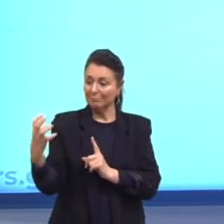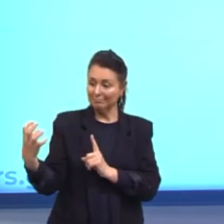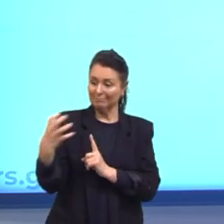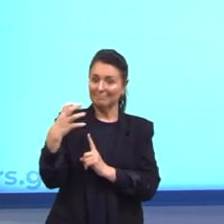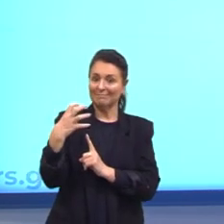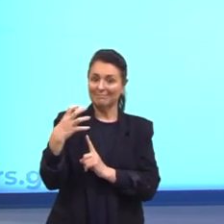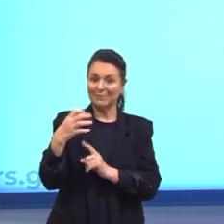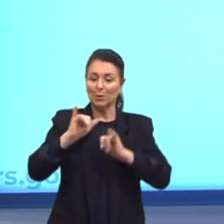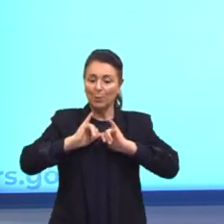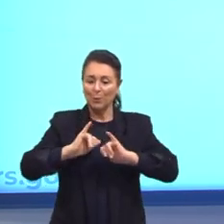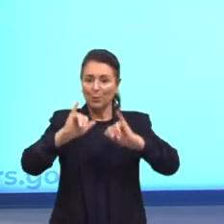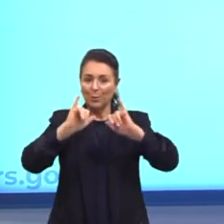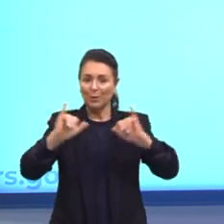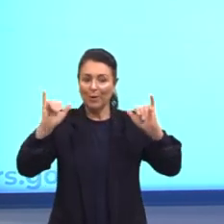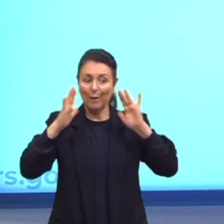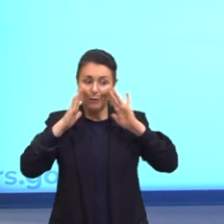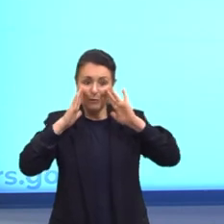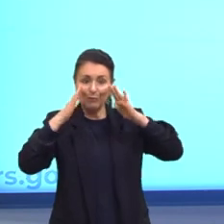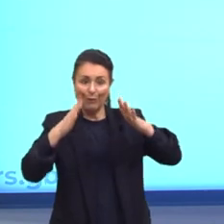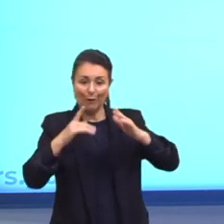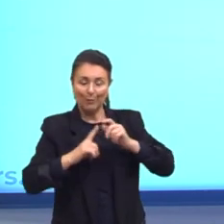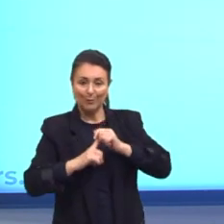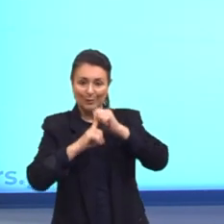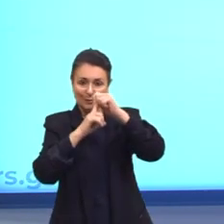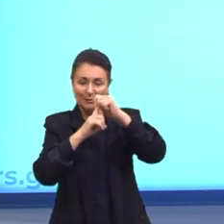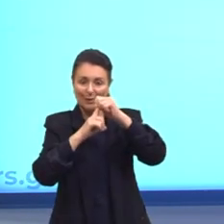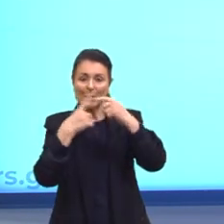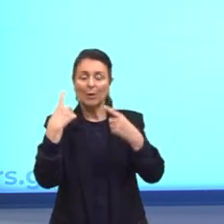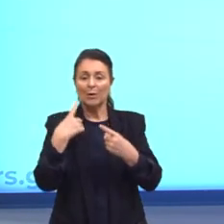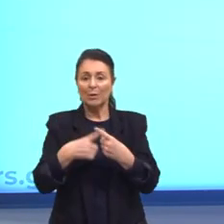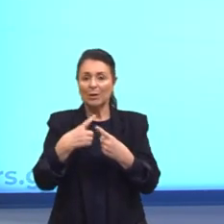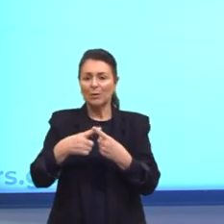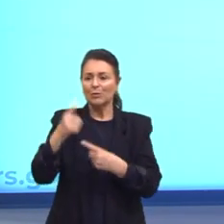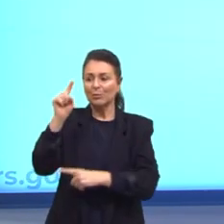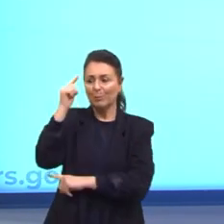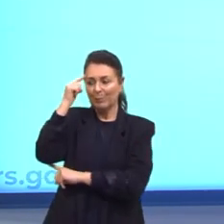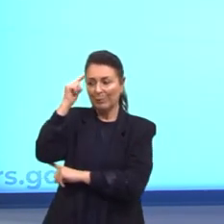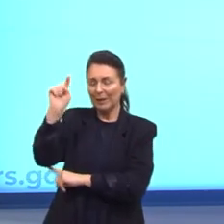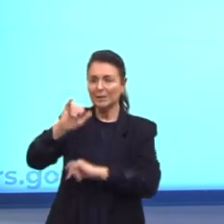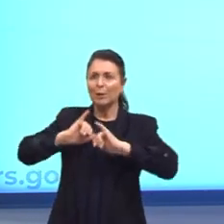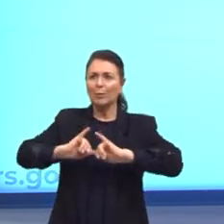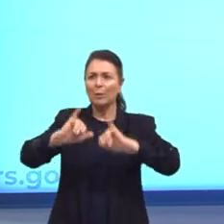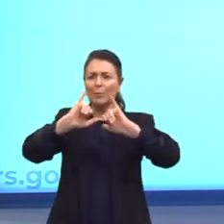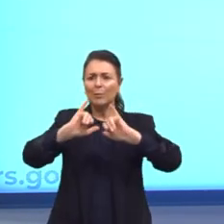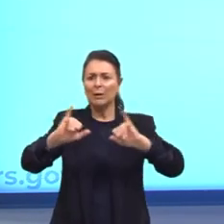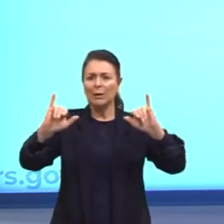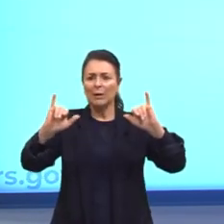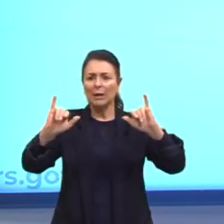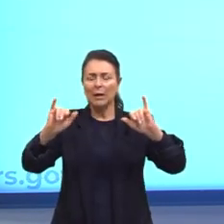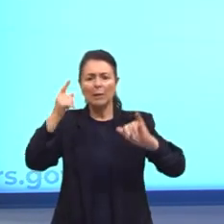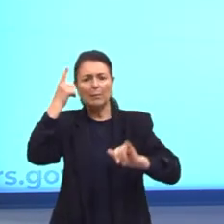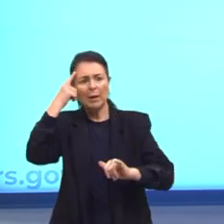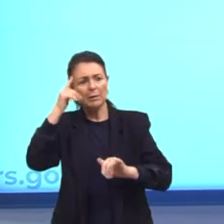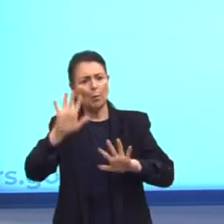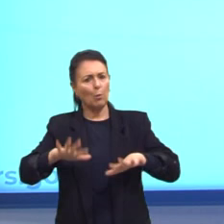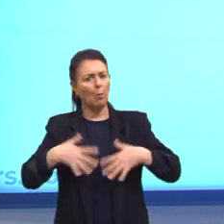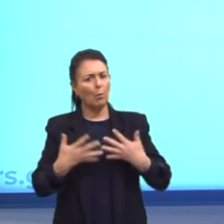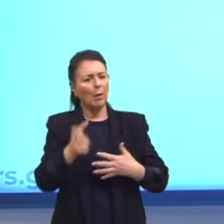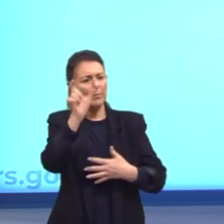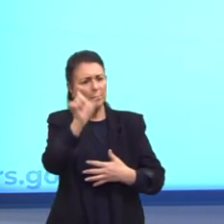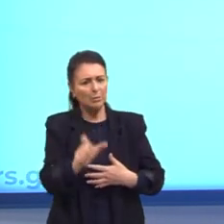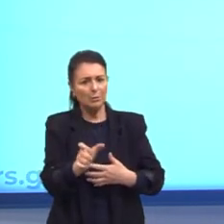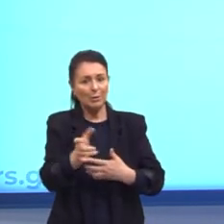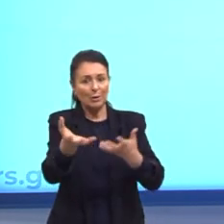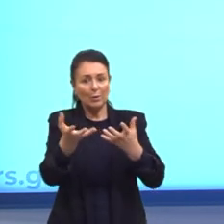aqui, né? Que estão em foco. Porque quando a gente pensa numa propaganda, gente tem que pensar qual é o público que eu quero